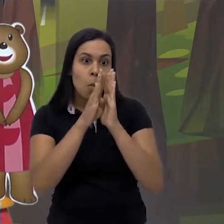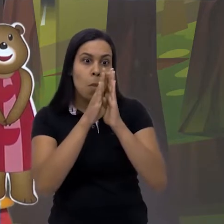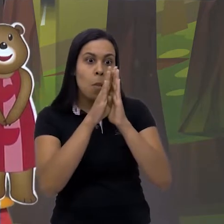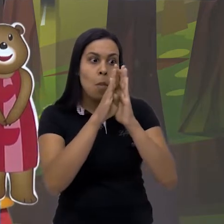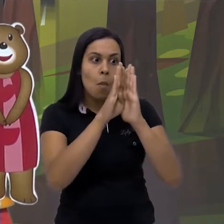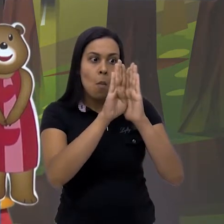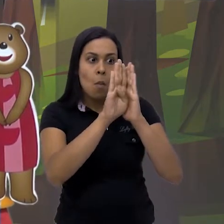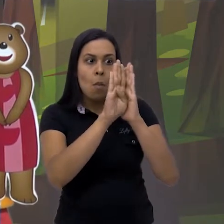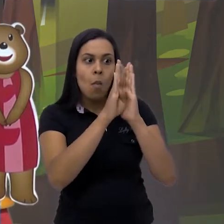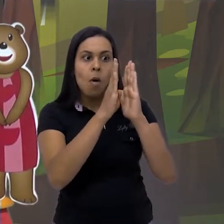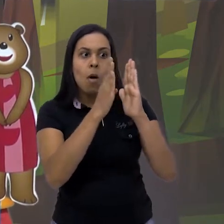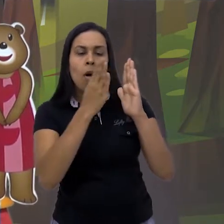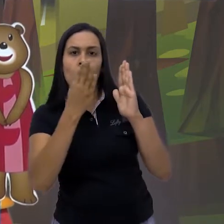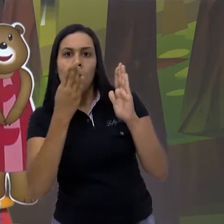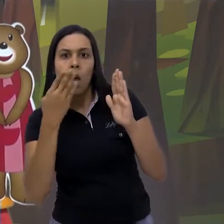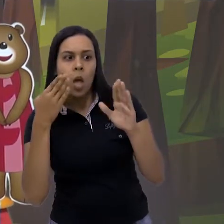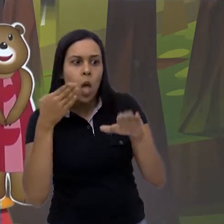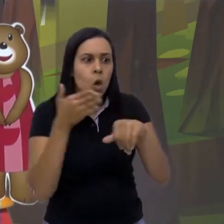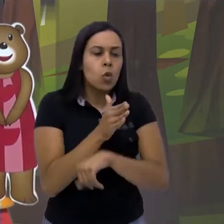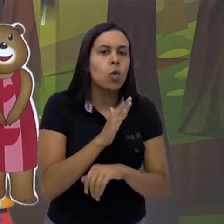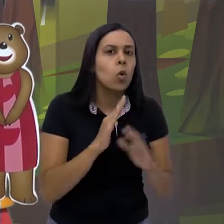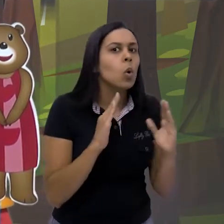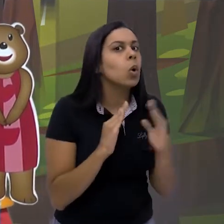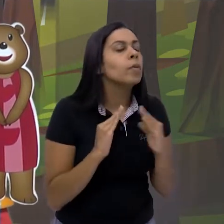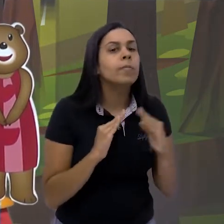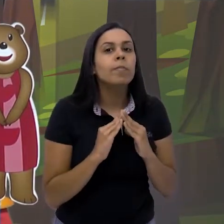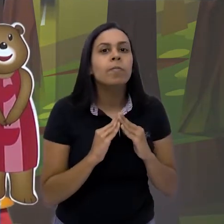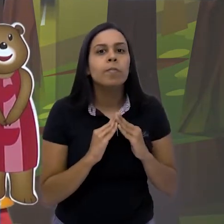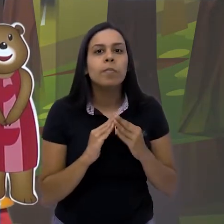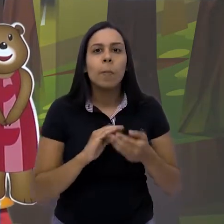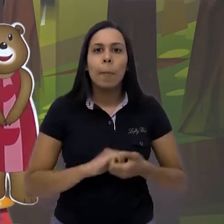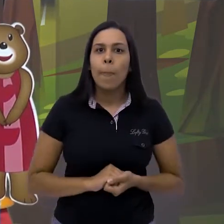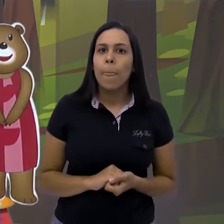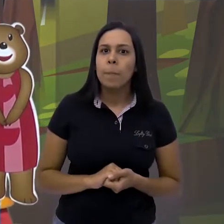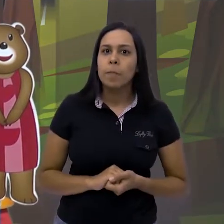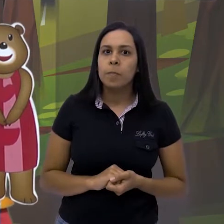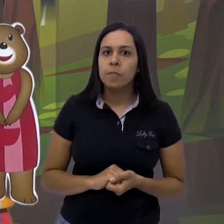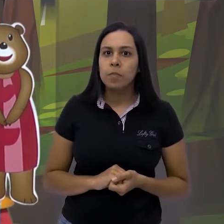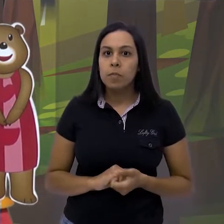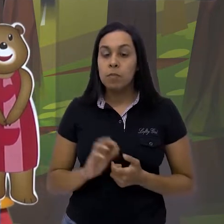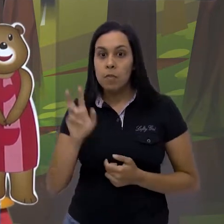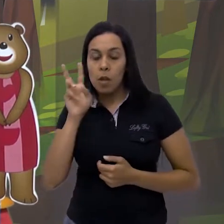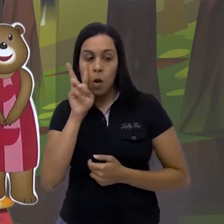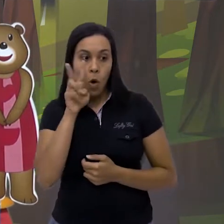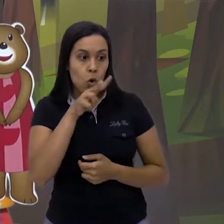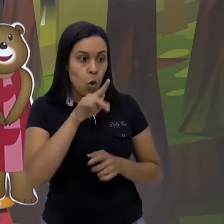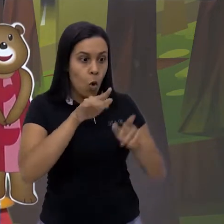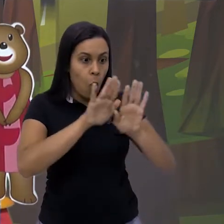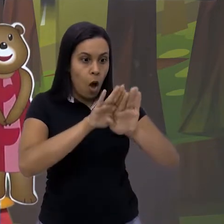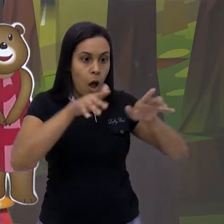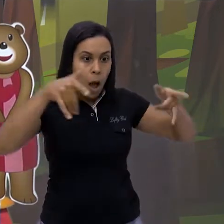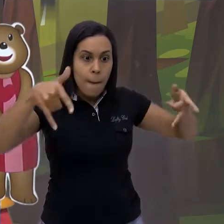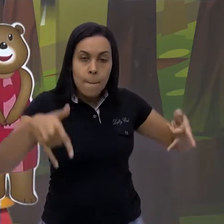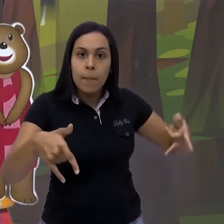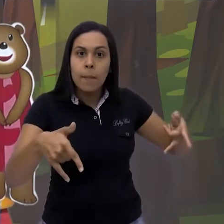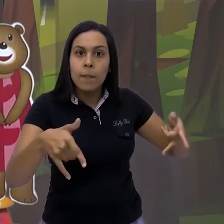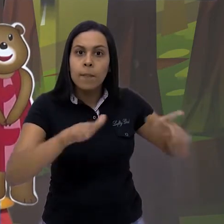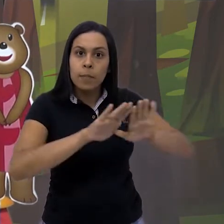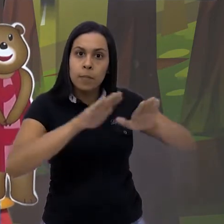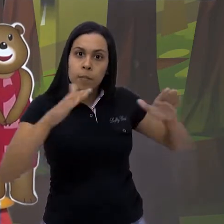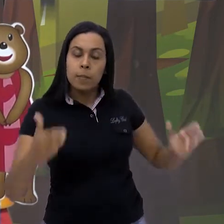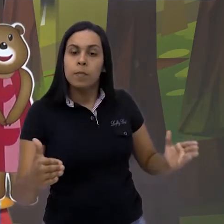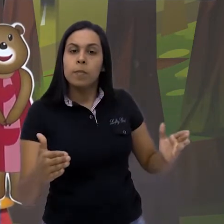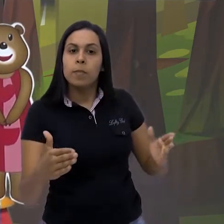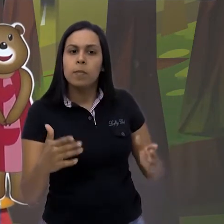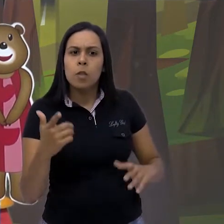porta aberta, entrou na casa. Quando entrou, já observou a mesa arrumada com as